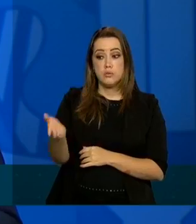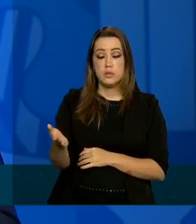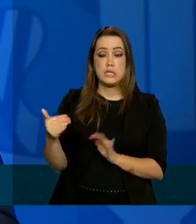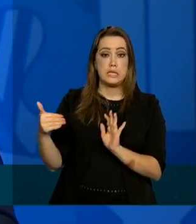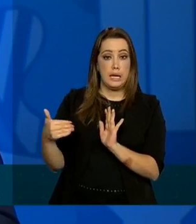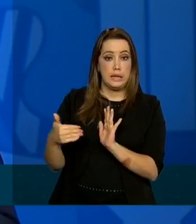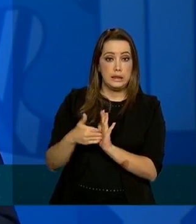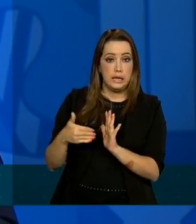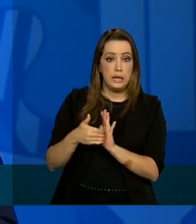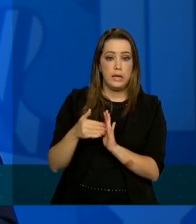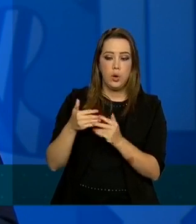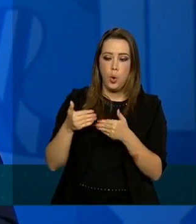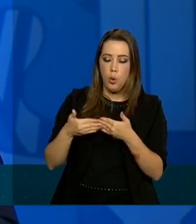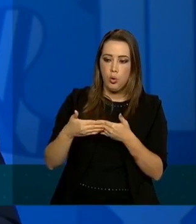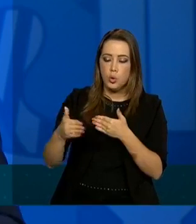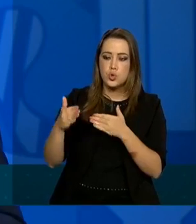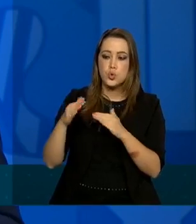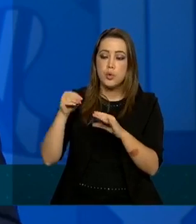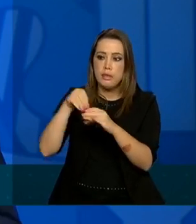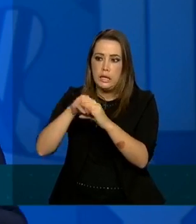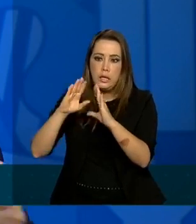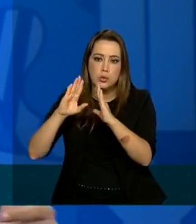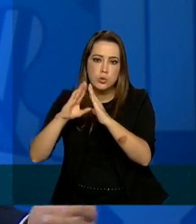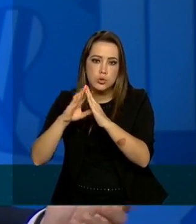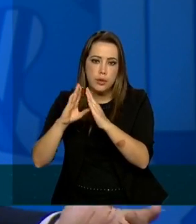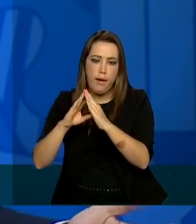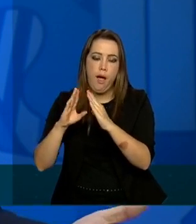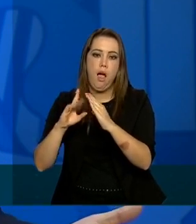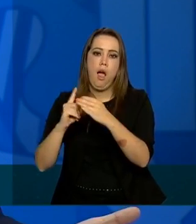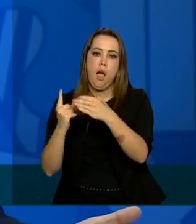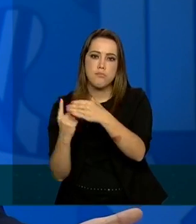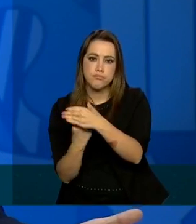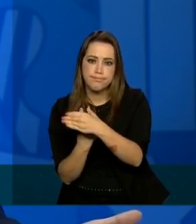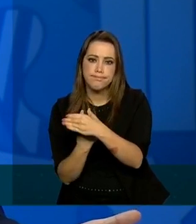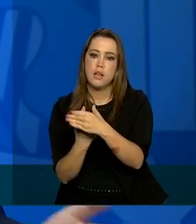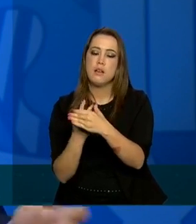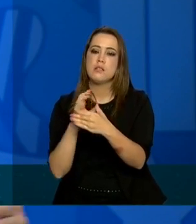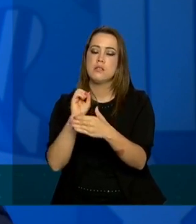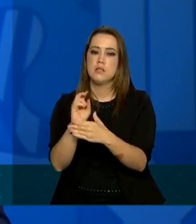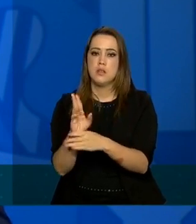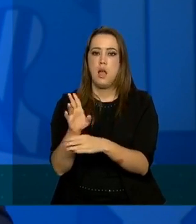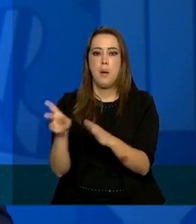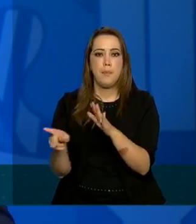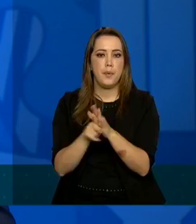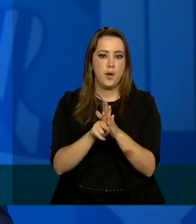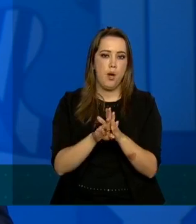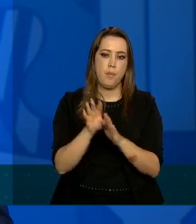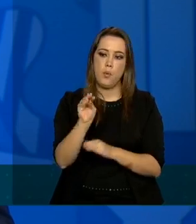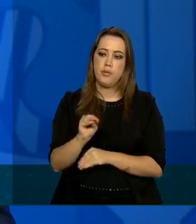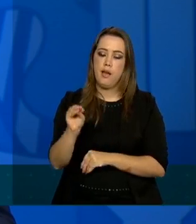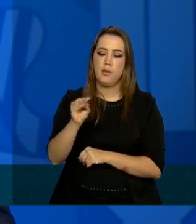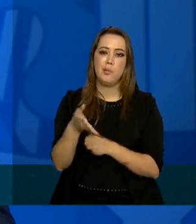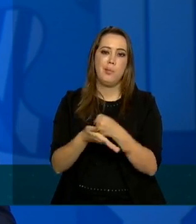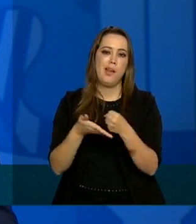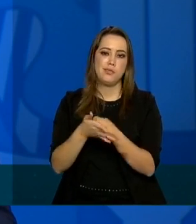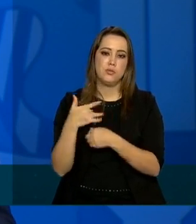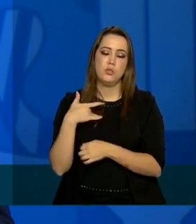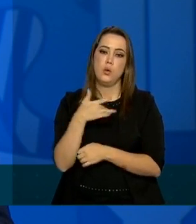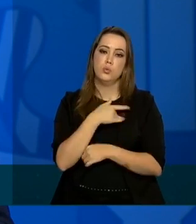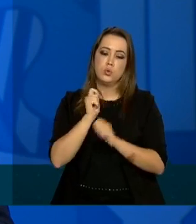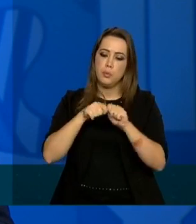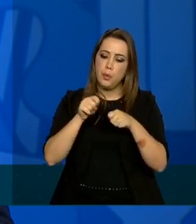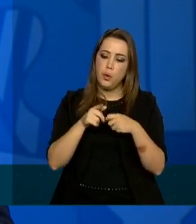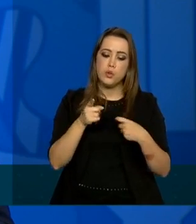permaneça em casa tem médicos a própria atenção primária e saúde ela tem os médicos eles podem